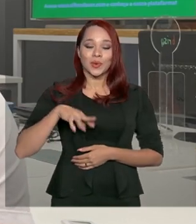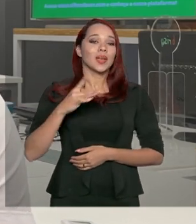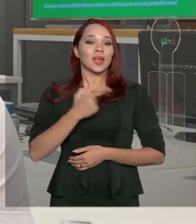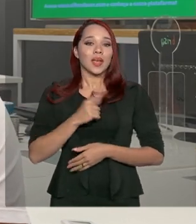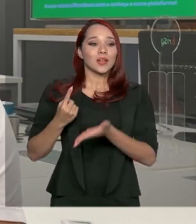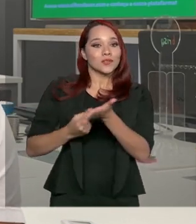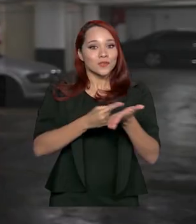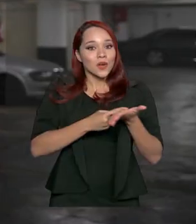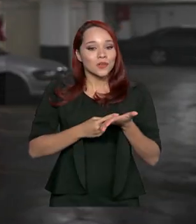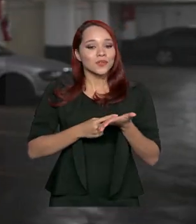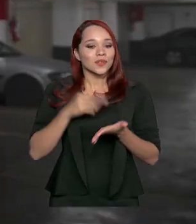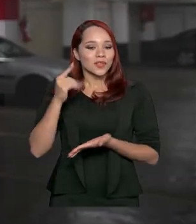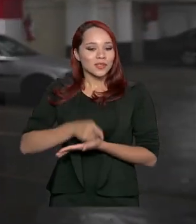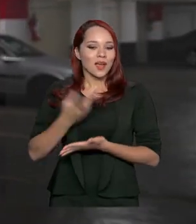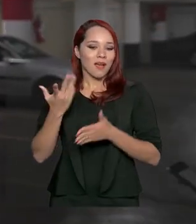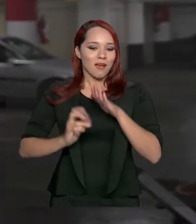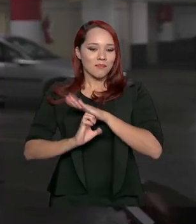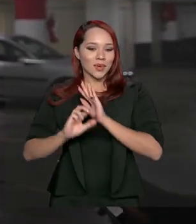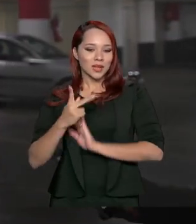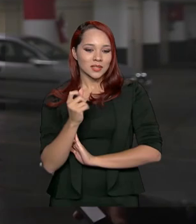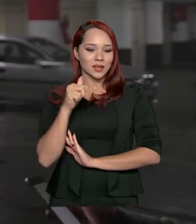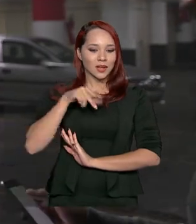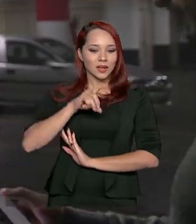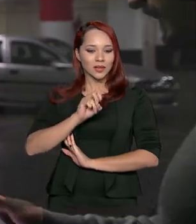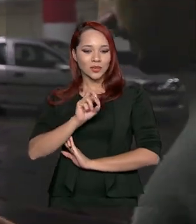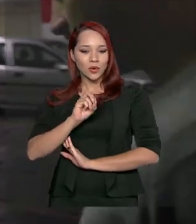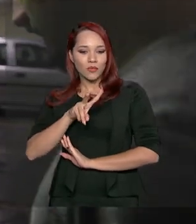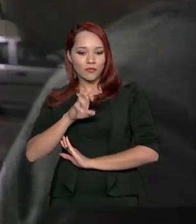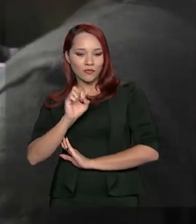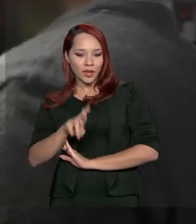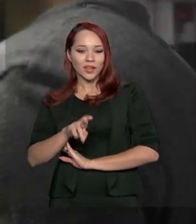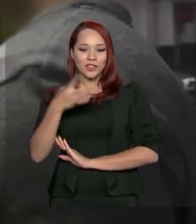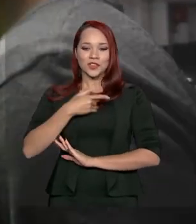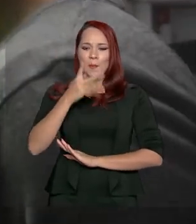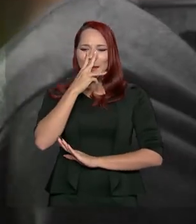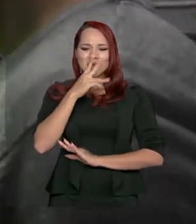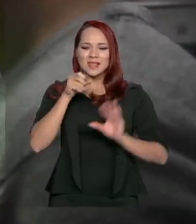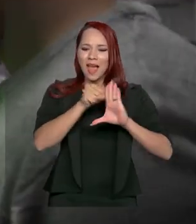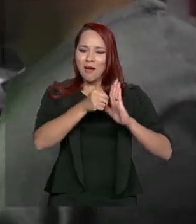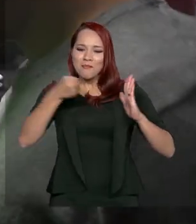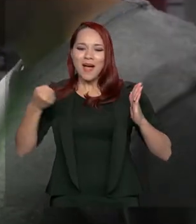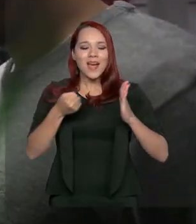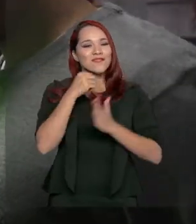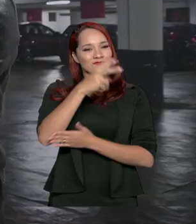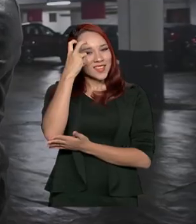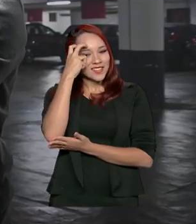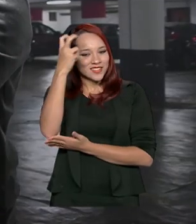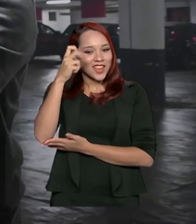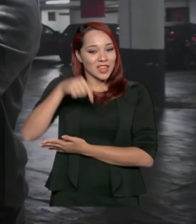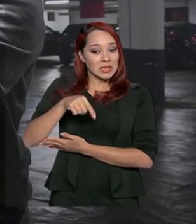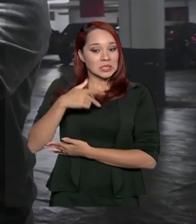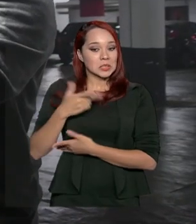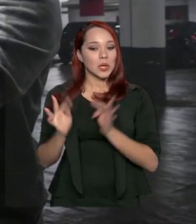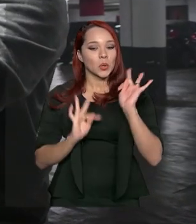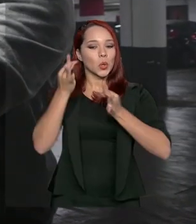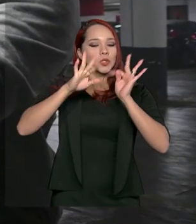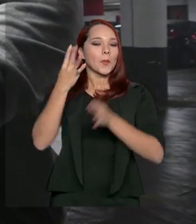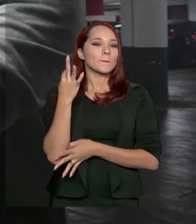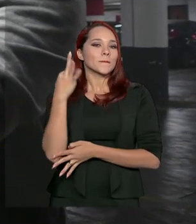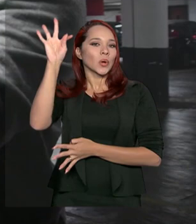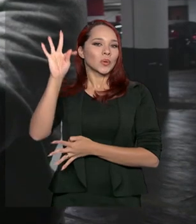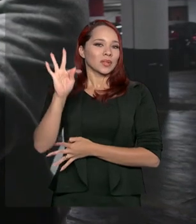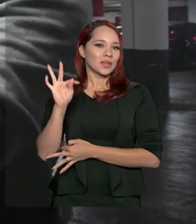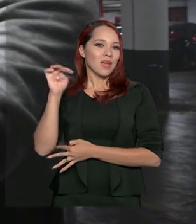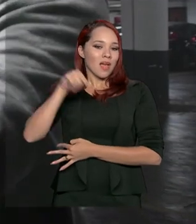da Randover, uma plataforma de armários inteligentes. Com pouco contato físico com o produto, o risco de